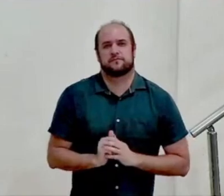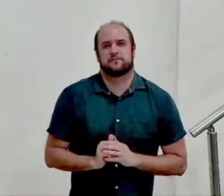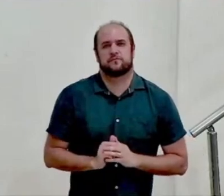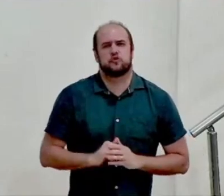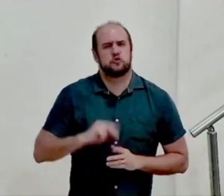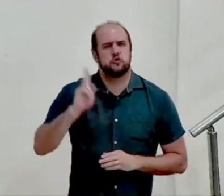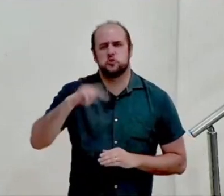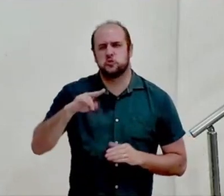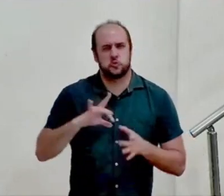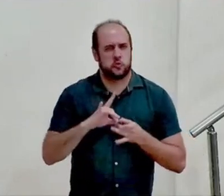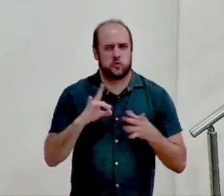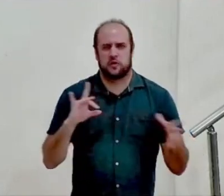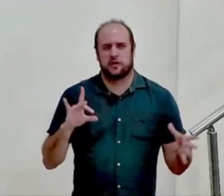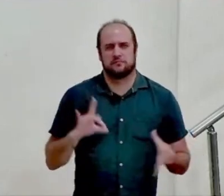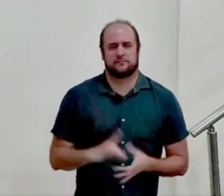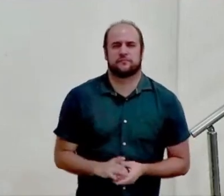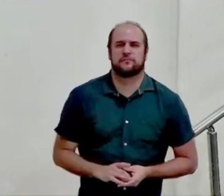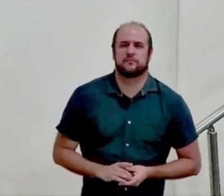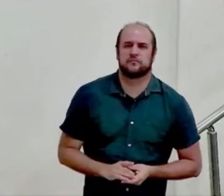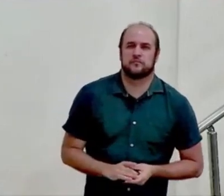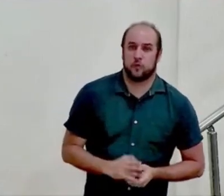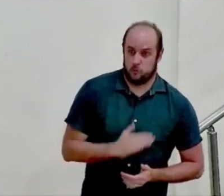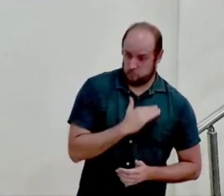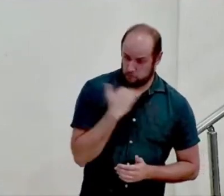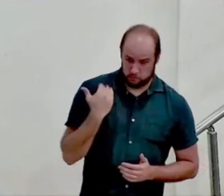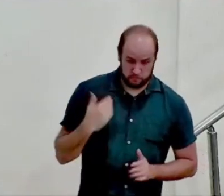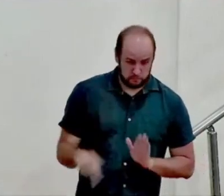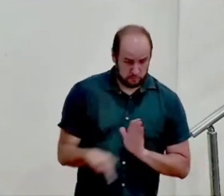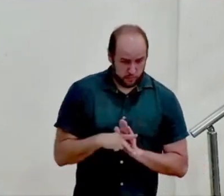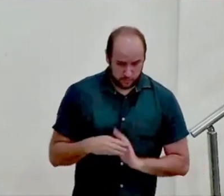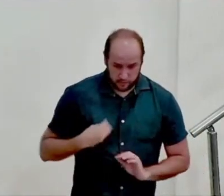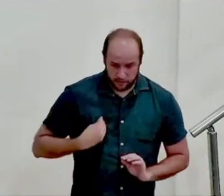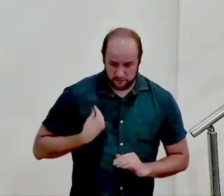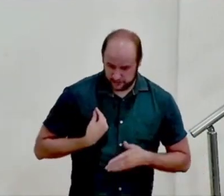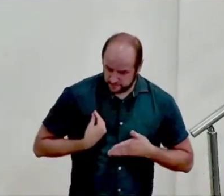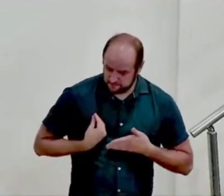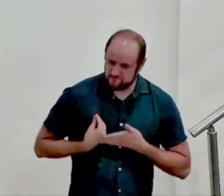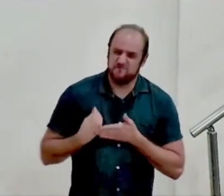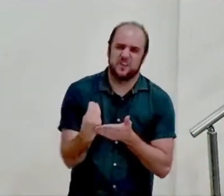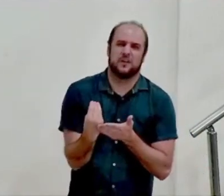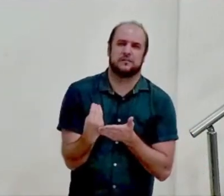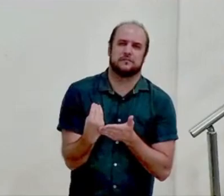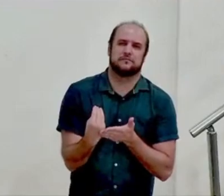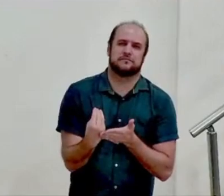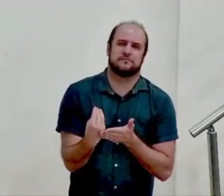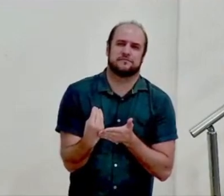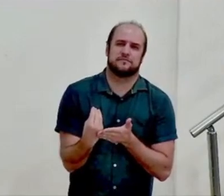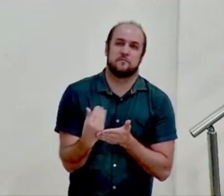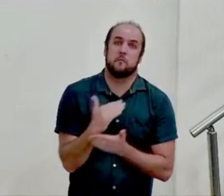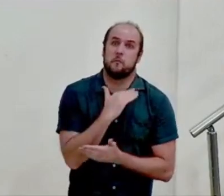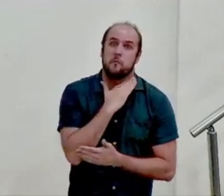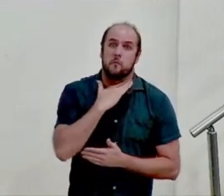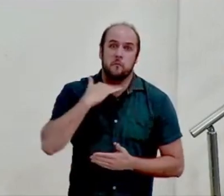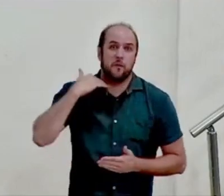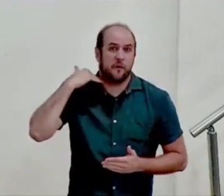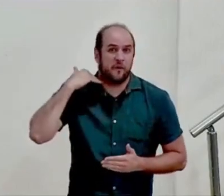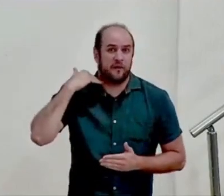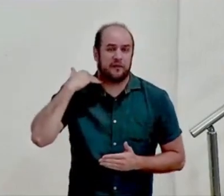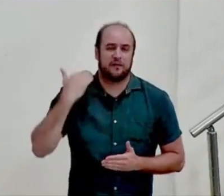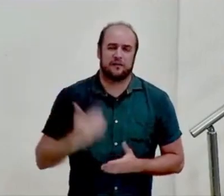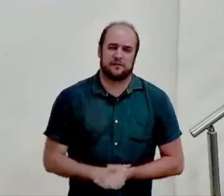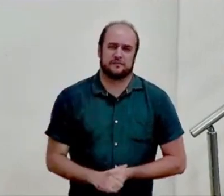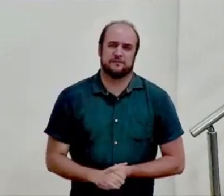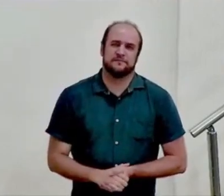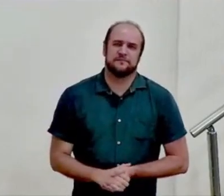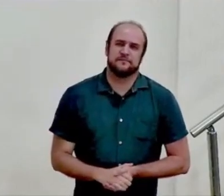desistiu e custou a sua própria vida levou Ele a morte Ele não